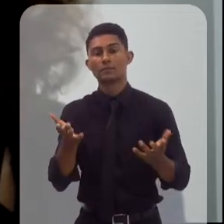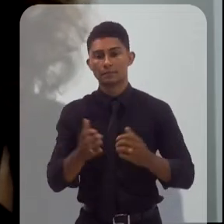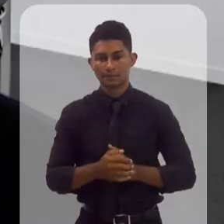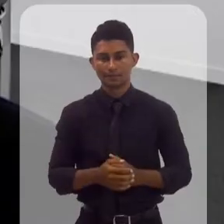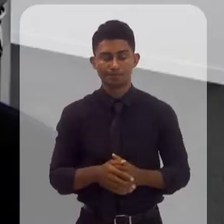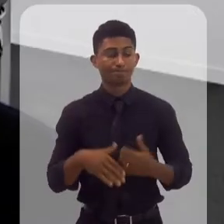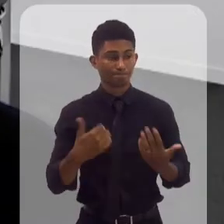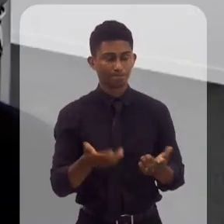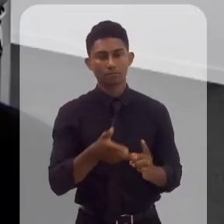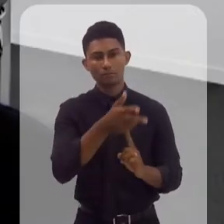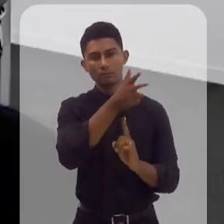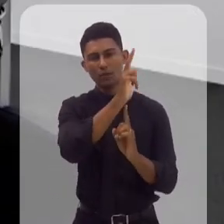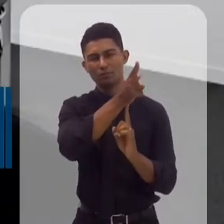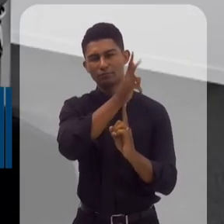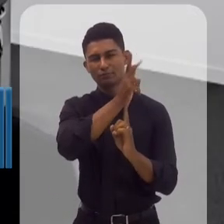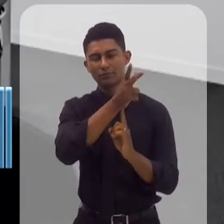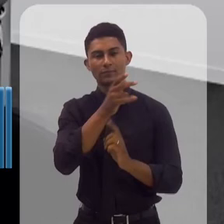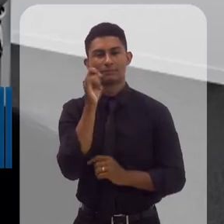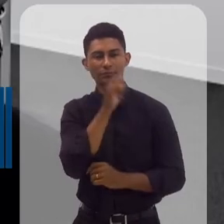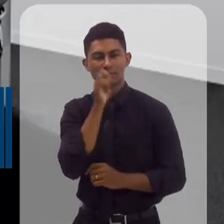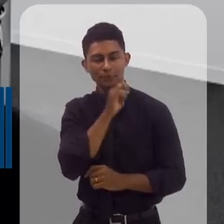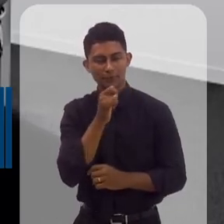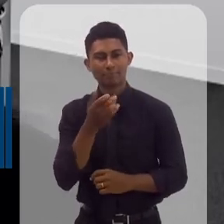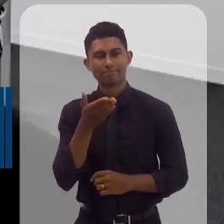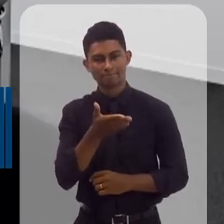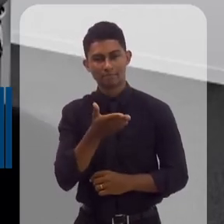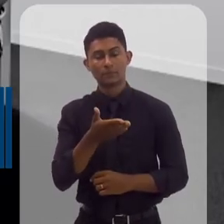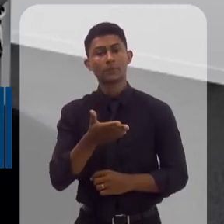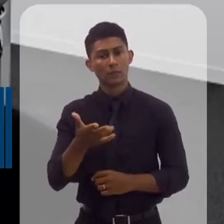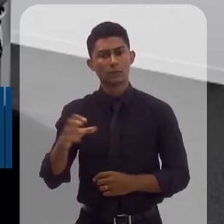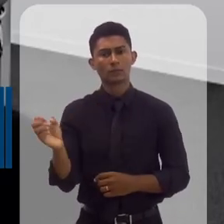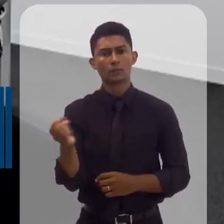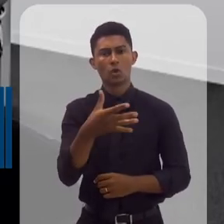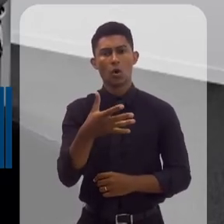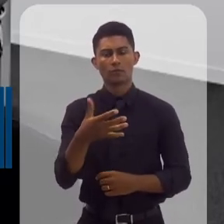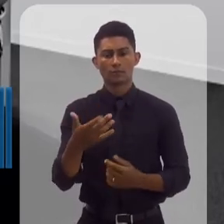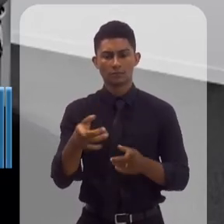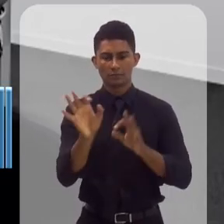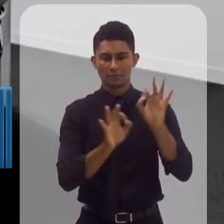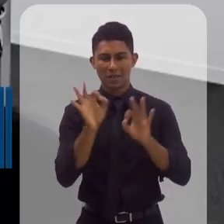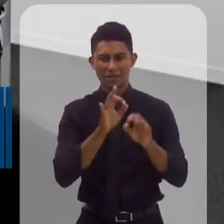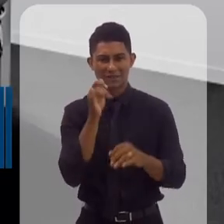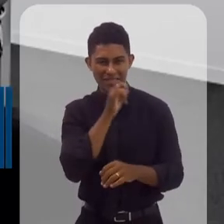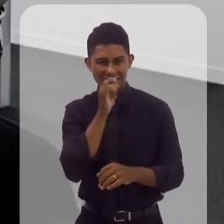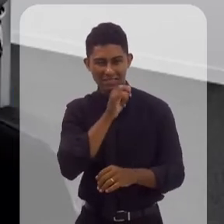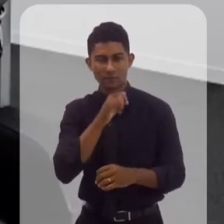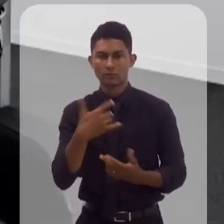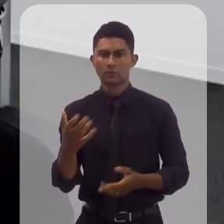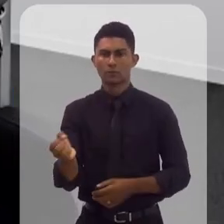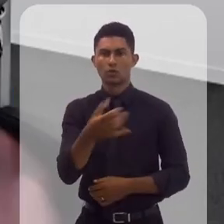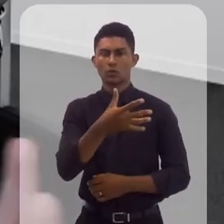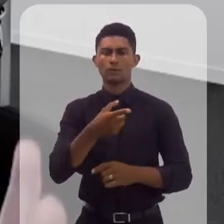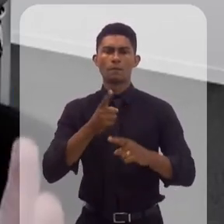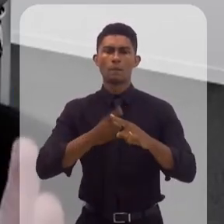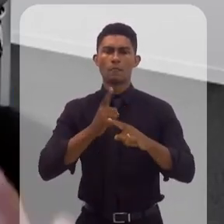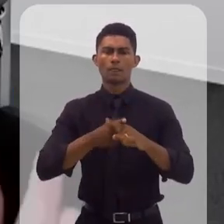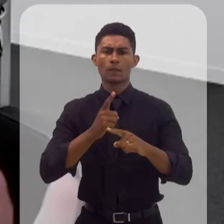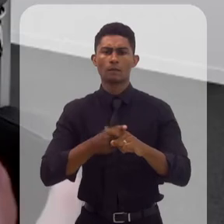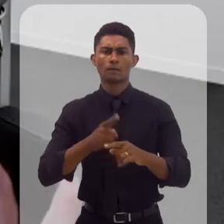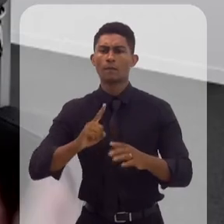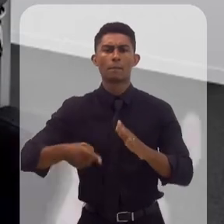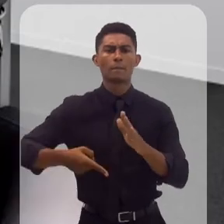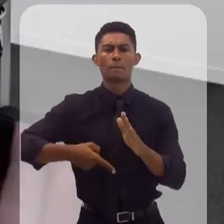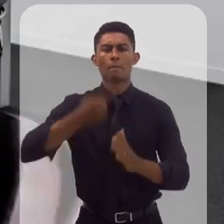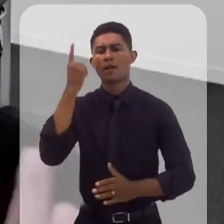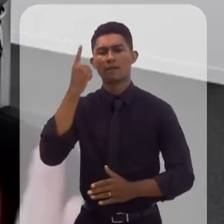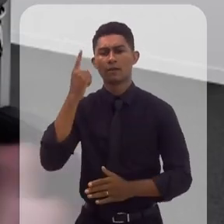Janeiro? Bom, a eólica offshore é uma fonte, digamos, relativamente nova no planejamento energético, porque ela apareceu pela primeira